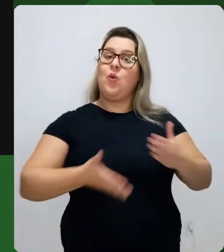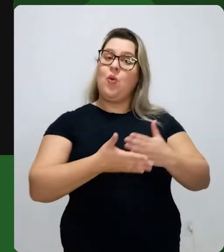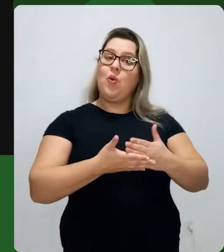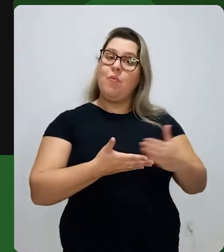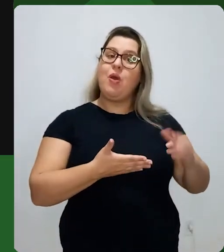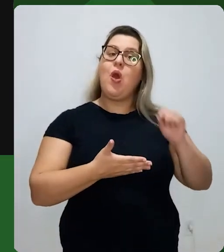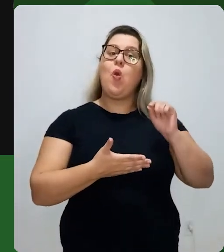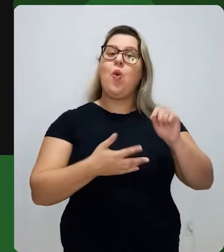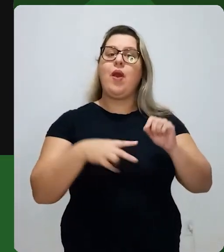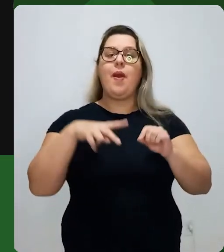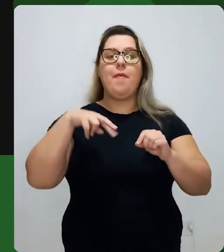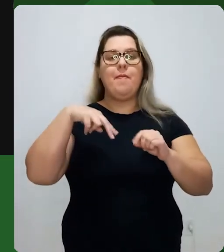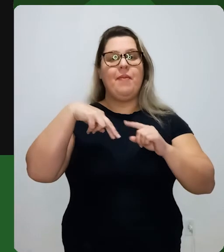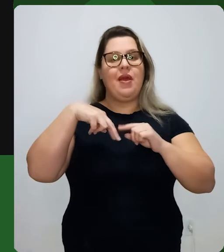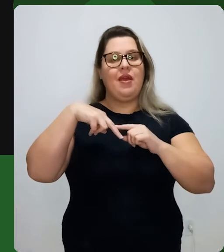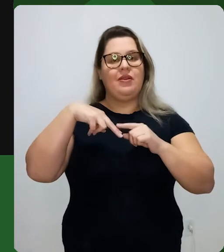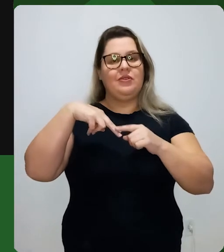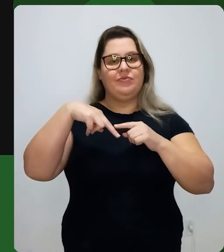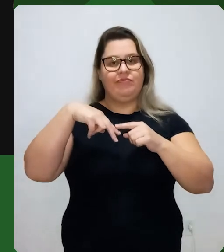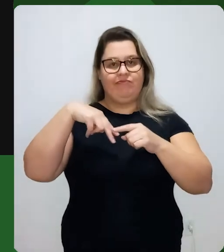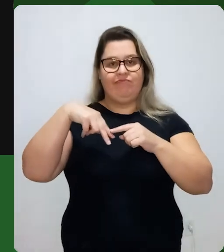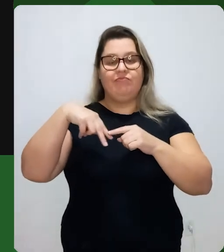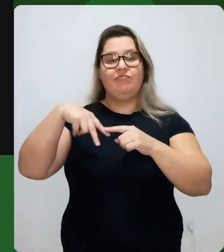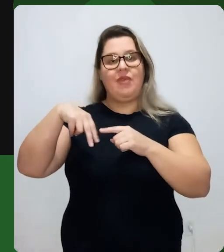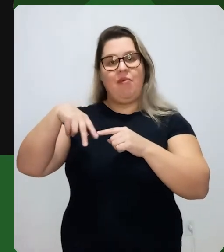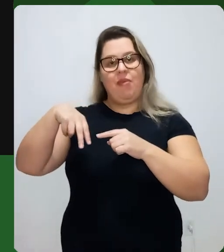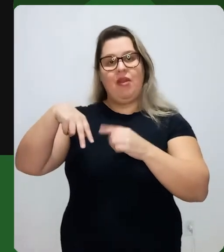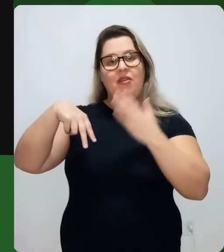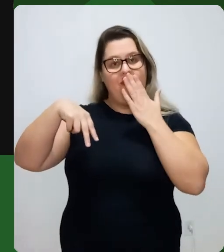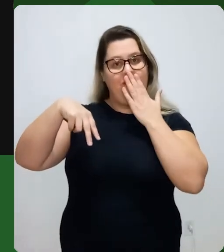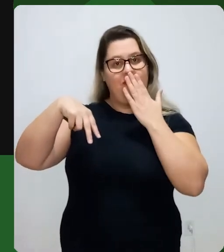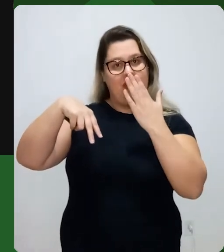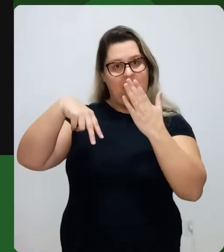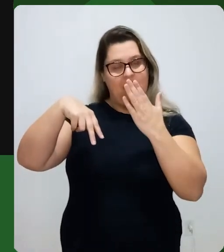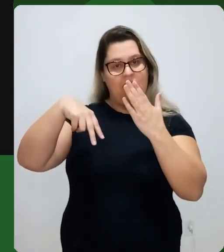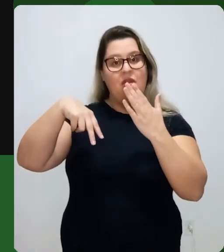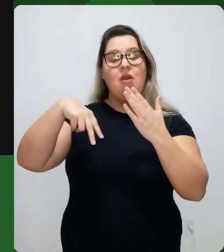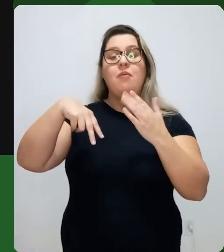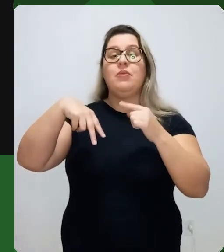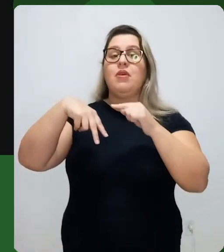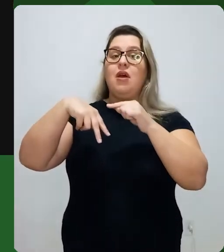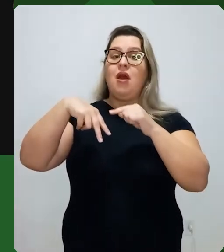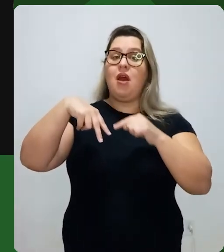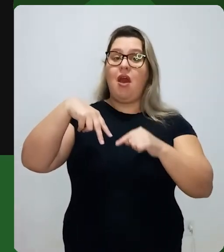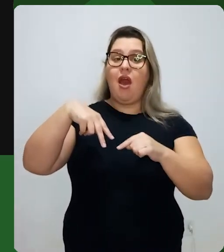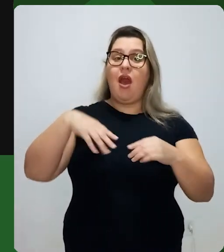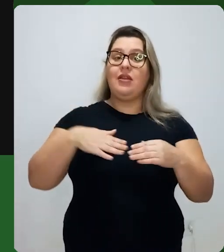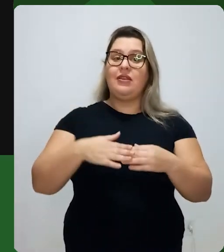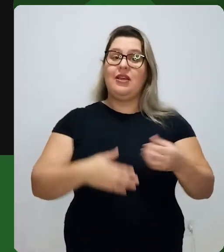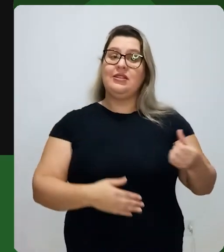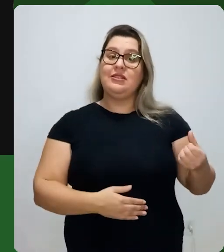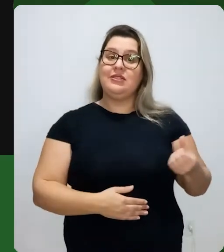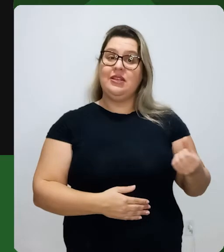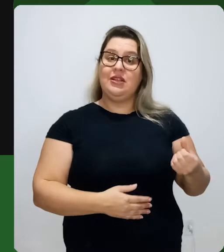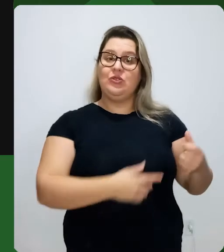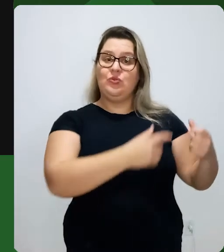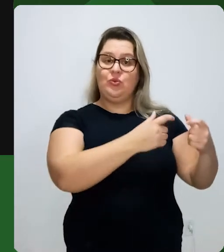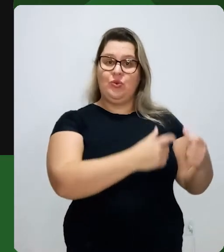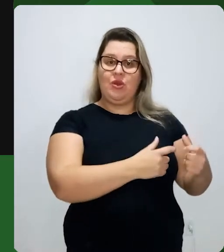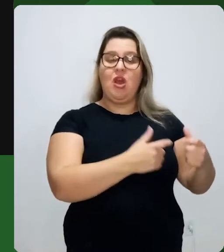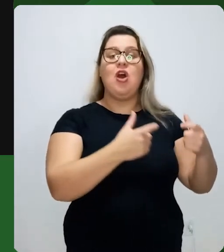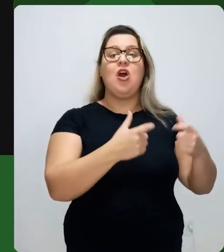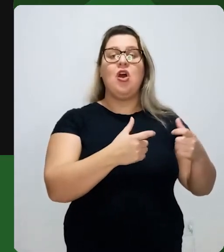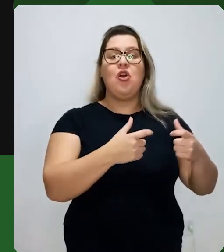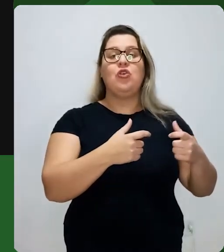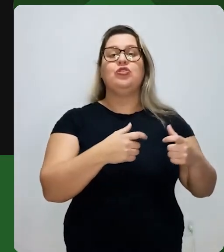iniciam-se as pernas. Em uma posição simples, frontal, ela deve descer até o final do sexto espaço, onde originará o